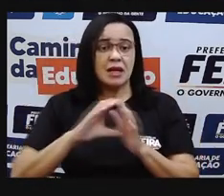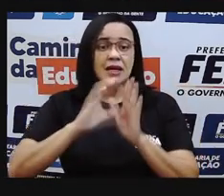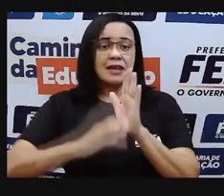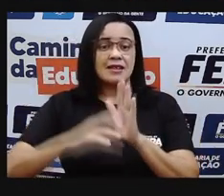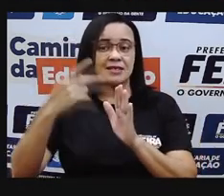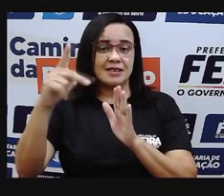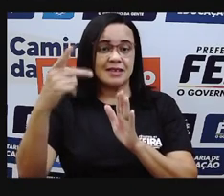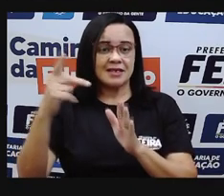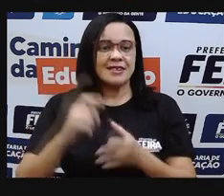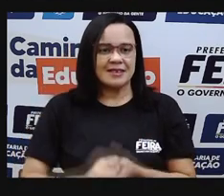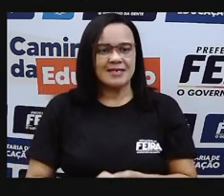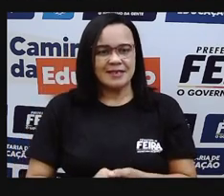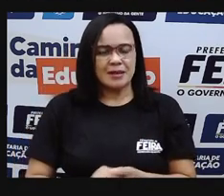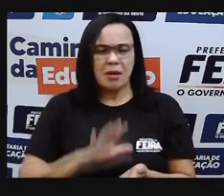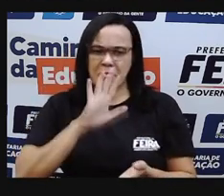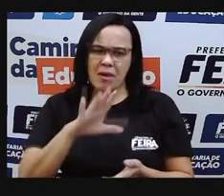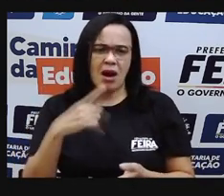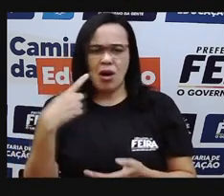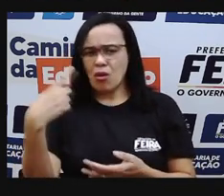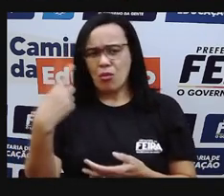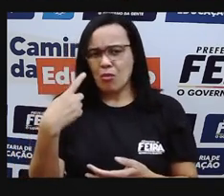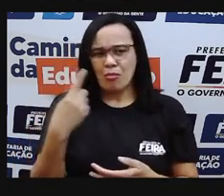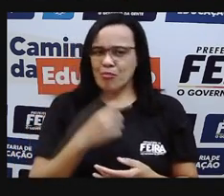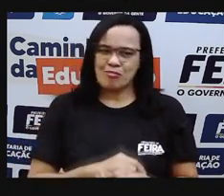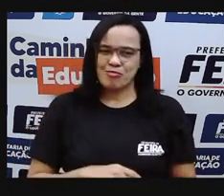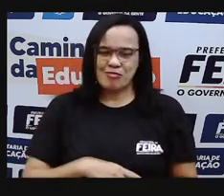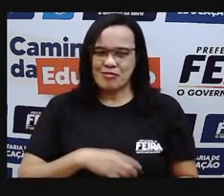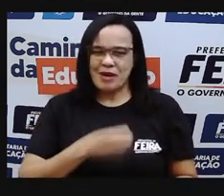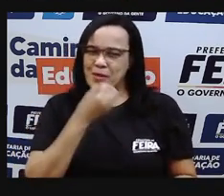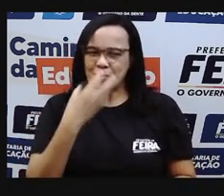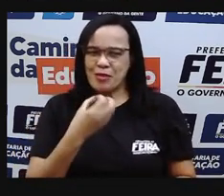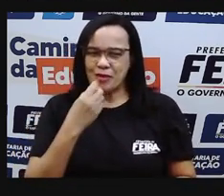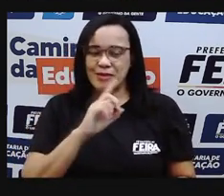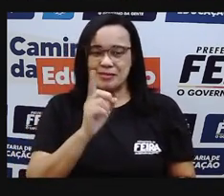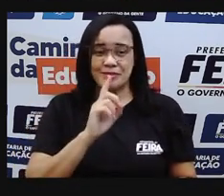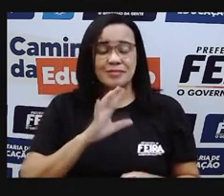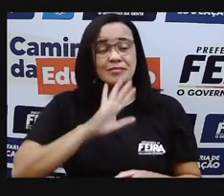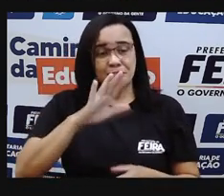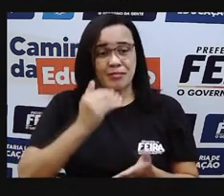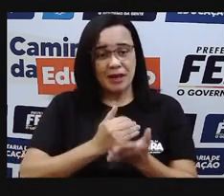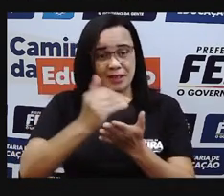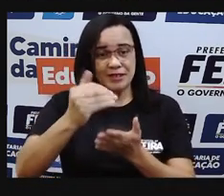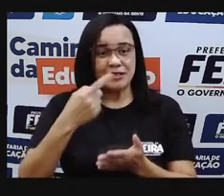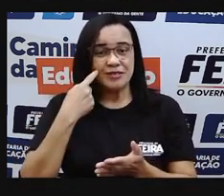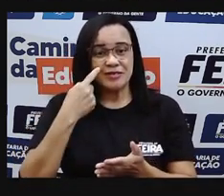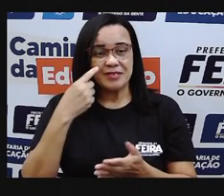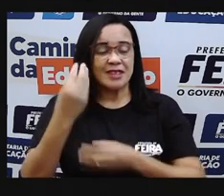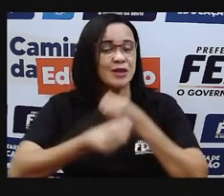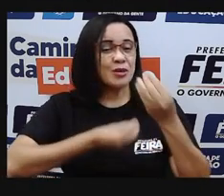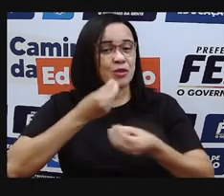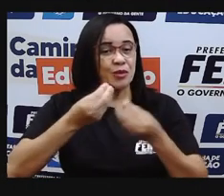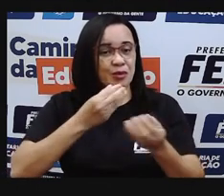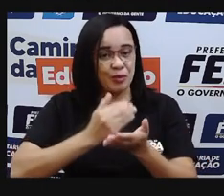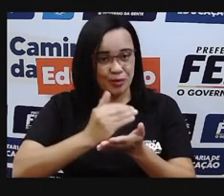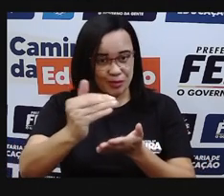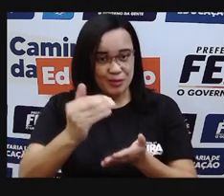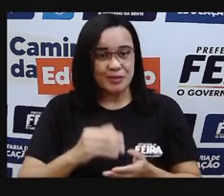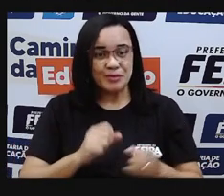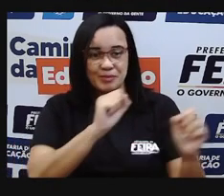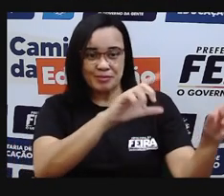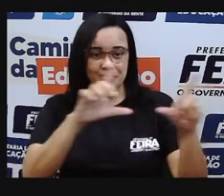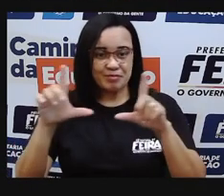que não está legal, que não é correta. Mas a gente vai ver isso nos próximos capítulos, nos próximos slides.